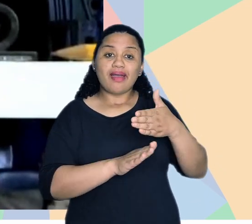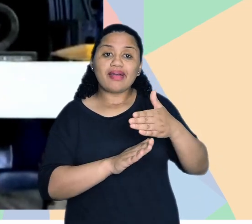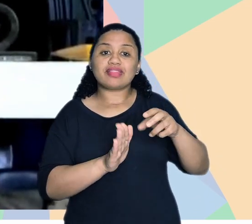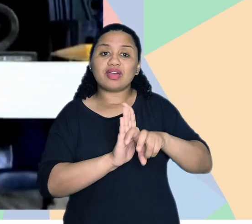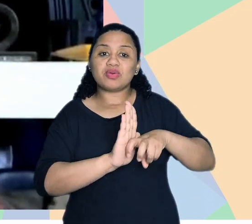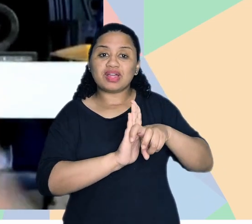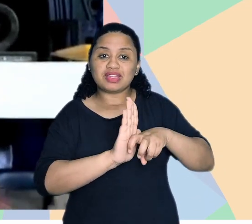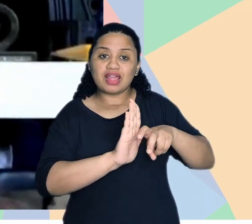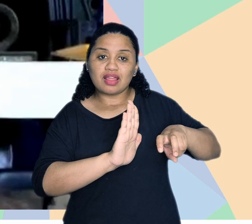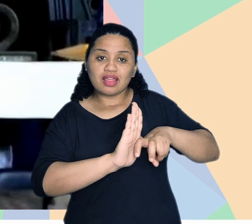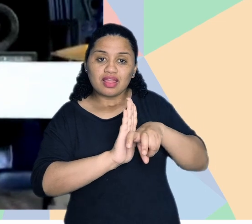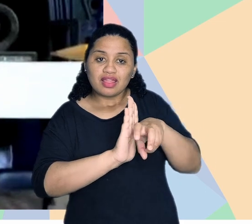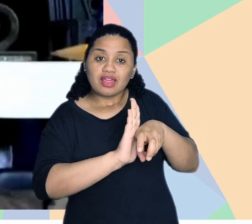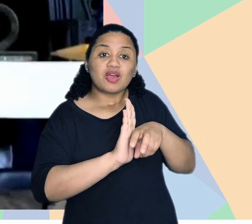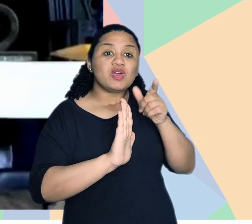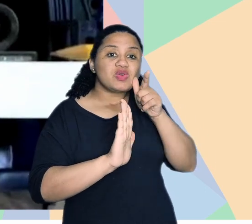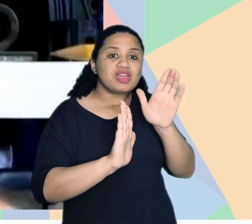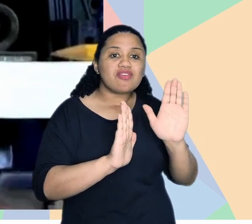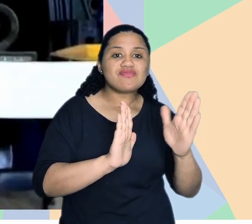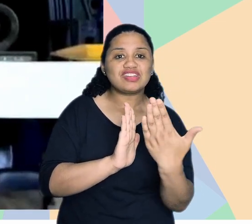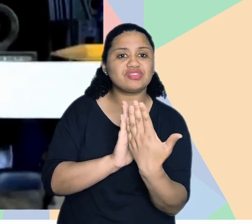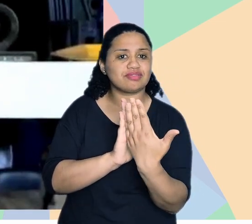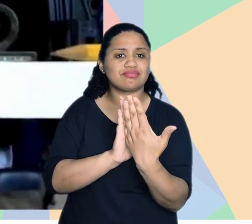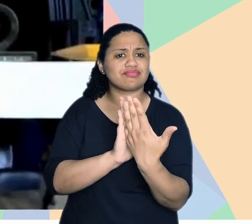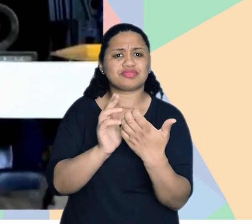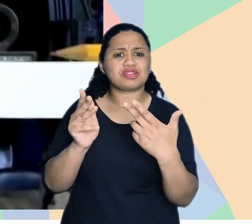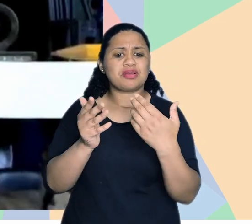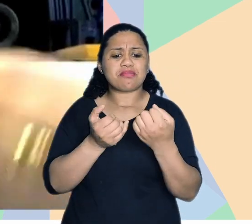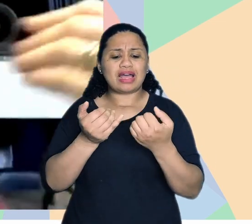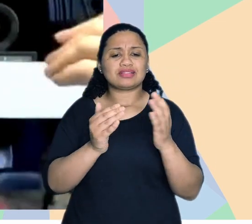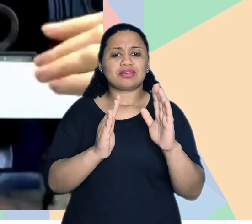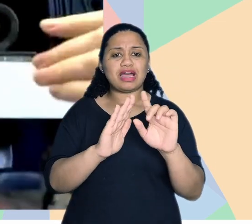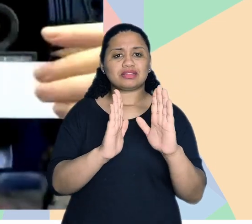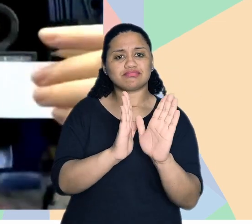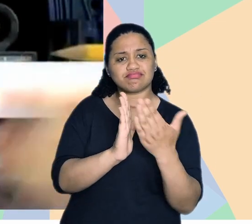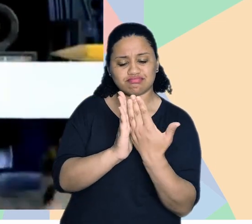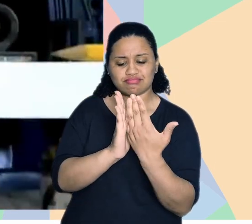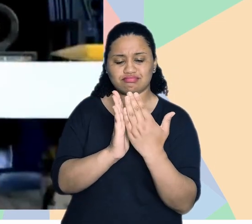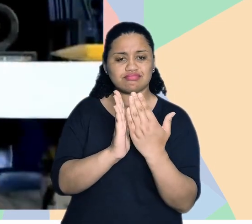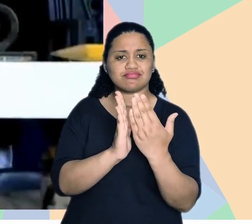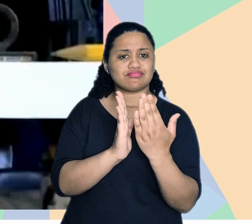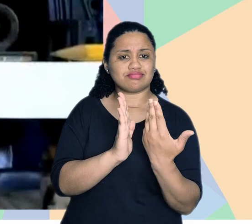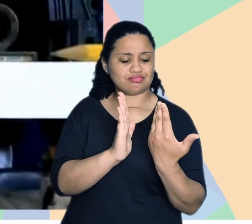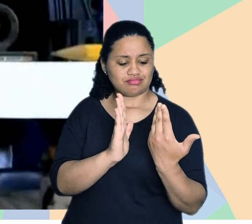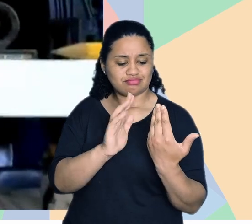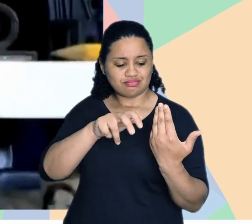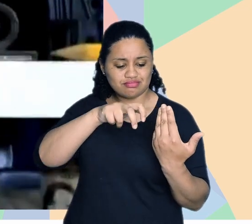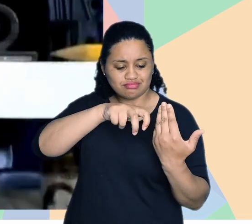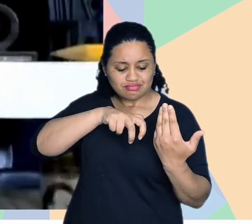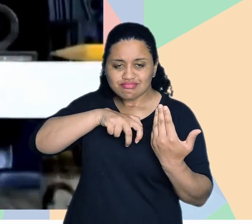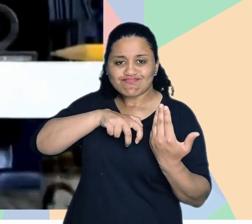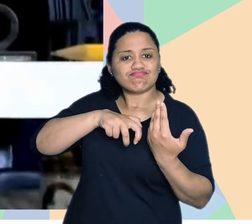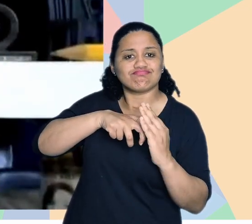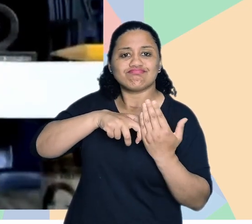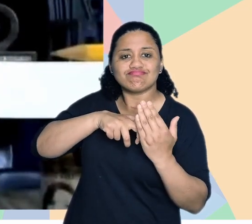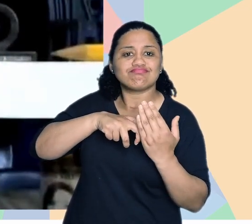box acessível e consiga fechar a porta. Às vezes, é algo básico, né? E a porta está abrindo para dentro e ela não consegue fechar a porta para usar